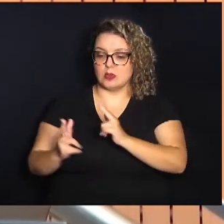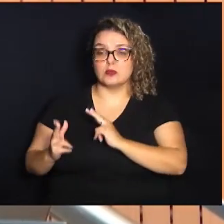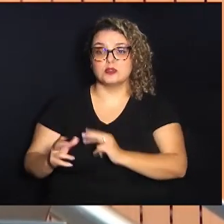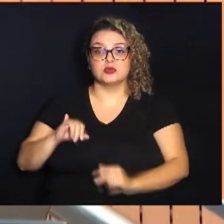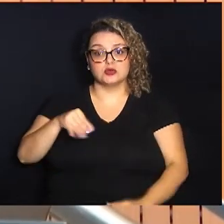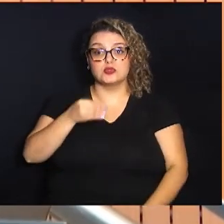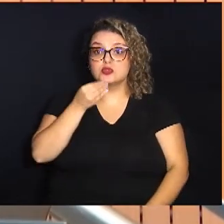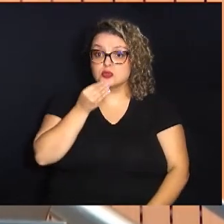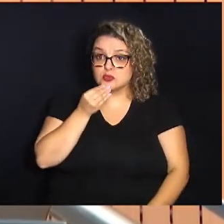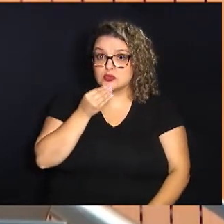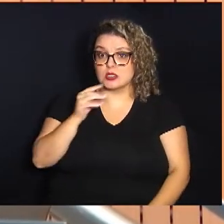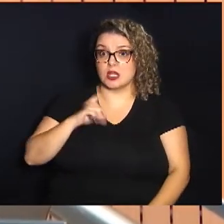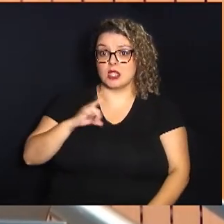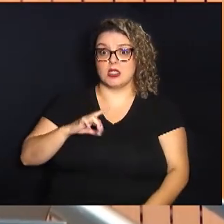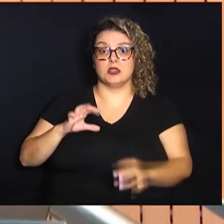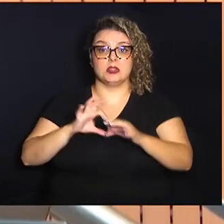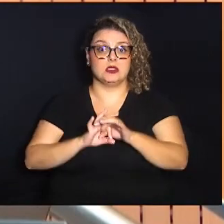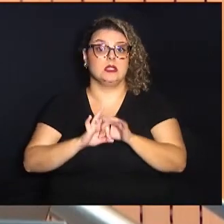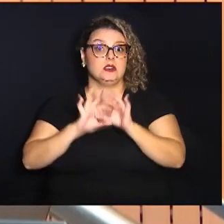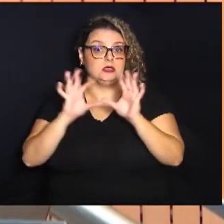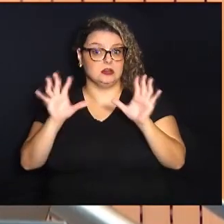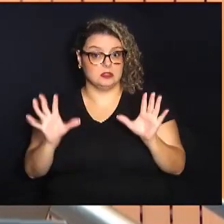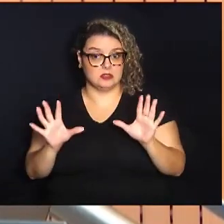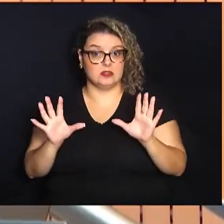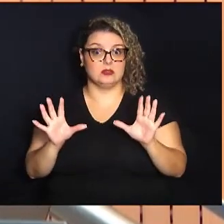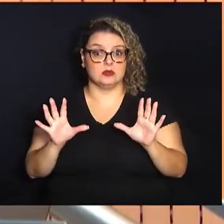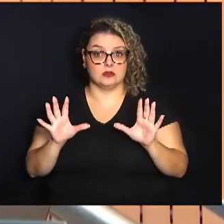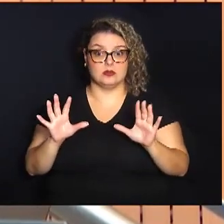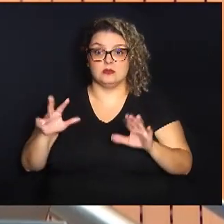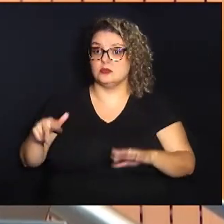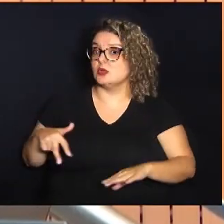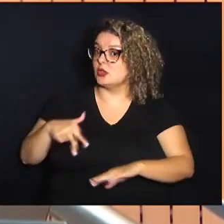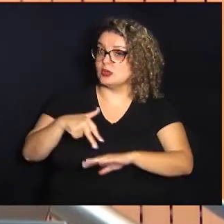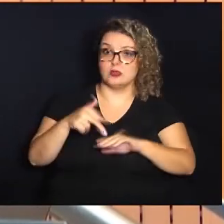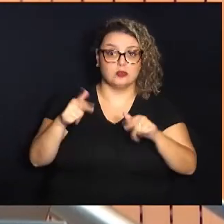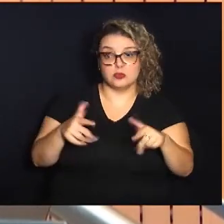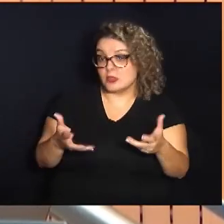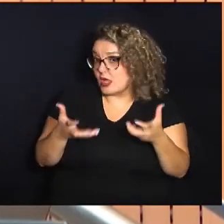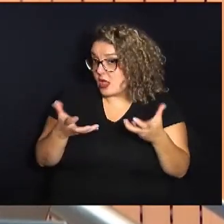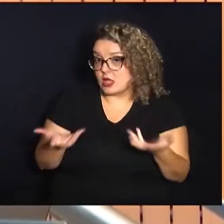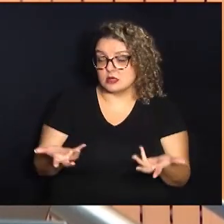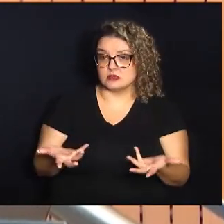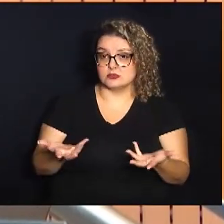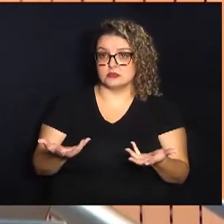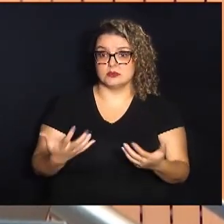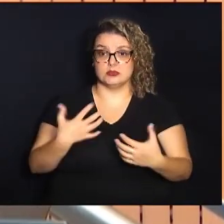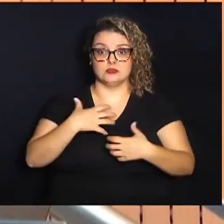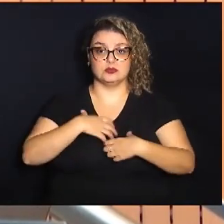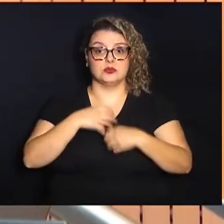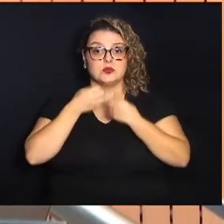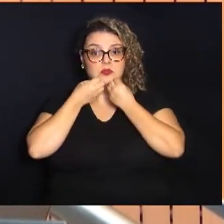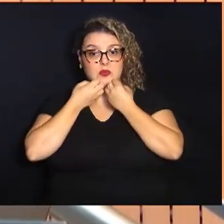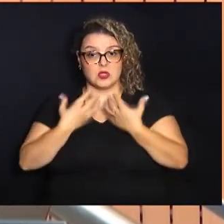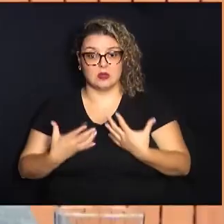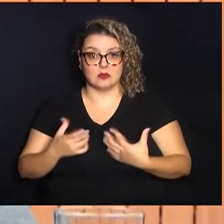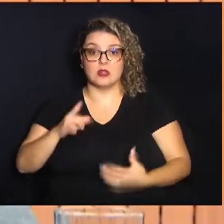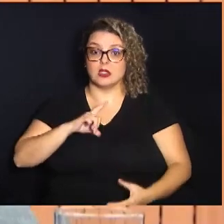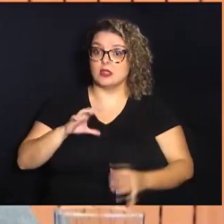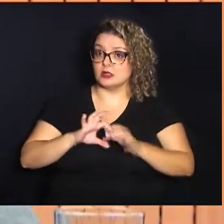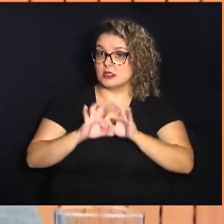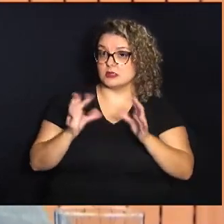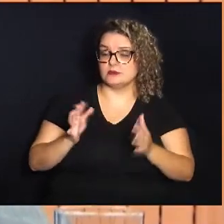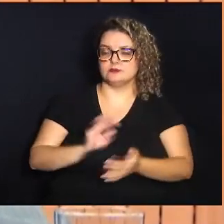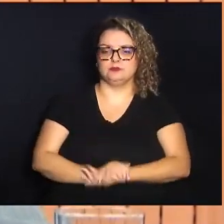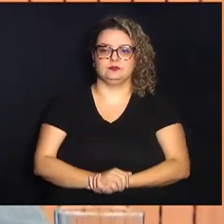é termos a liberdade de ocupar o espaço que quisermos e nos sentimos bem é ter essa liberdade